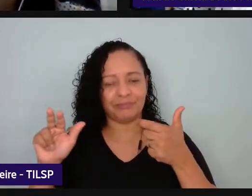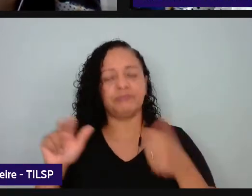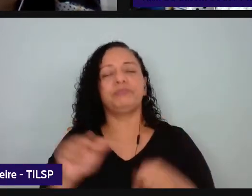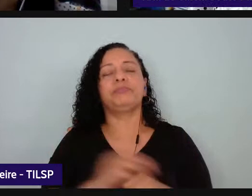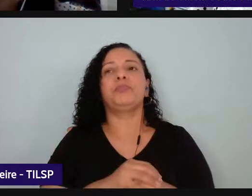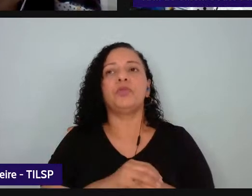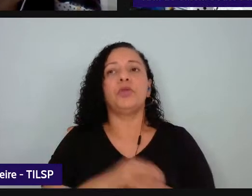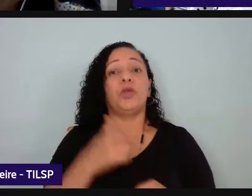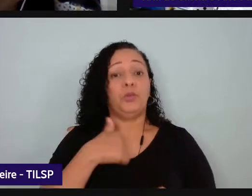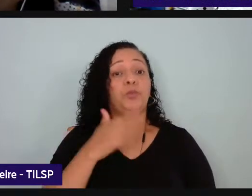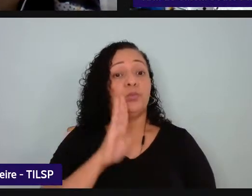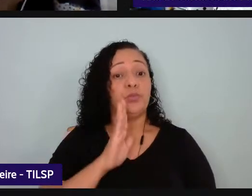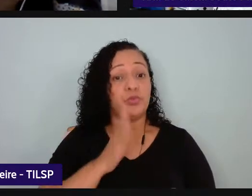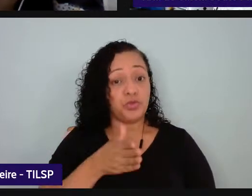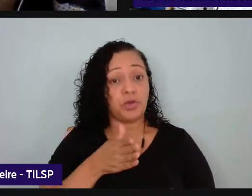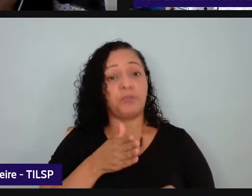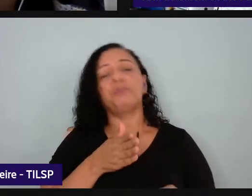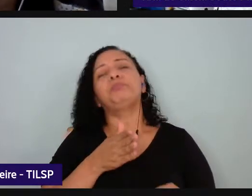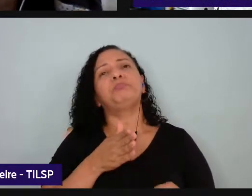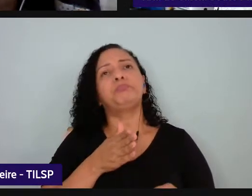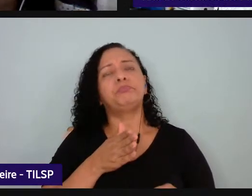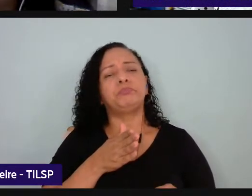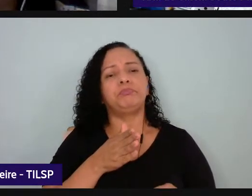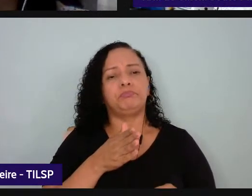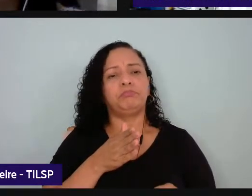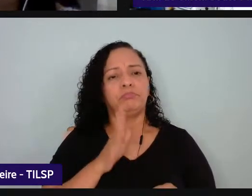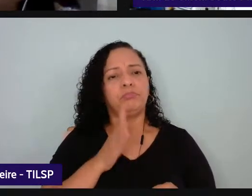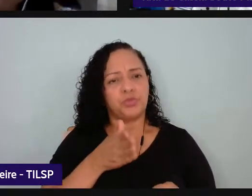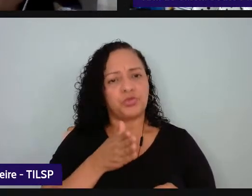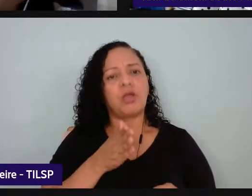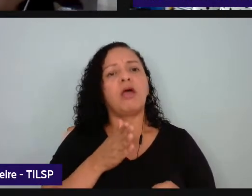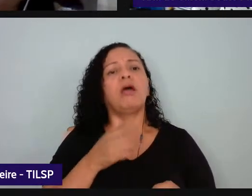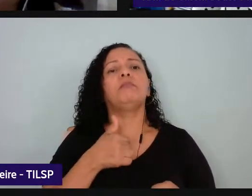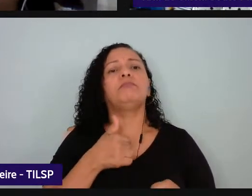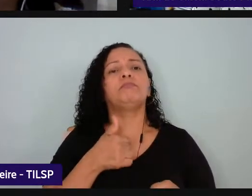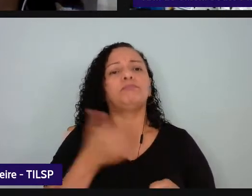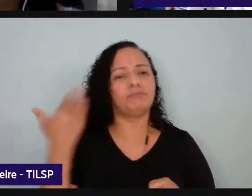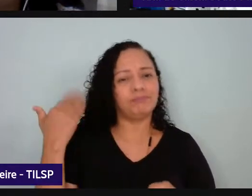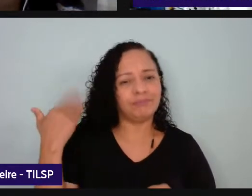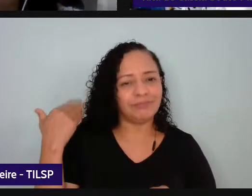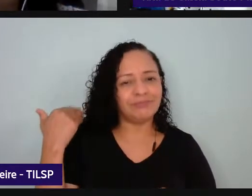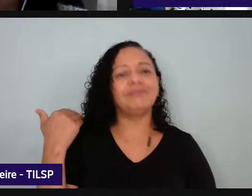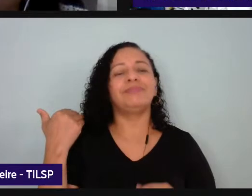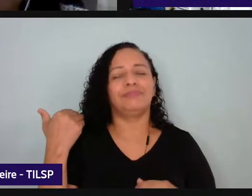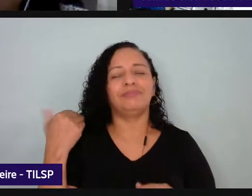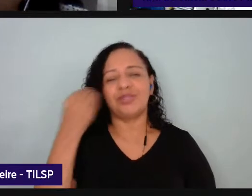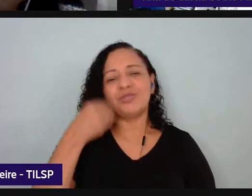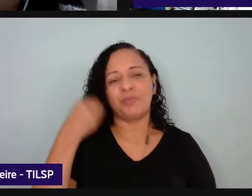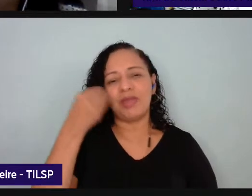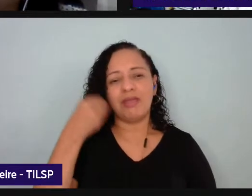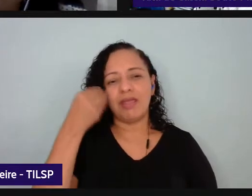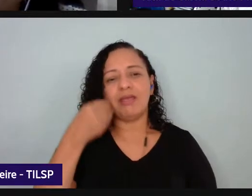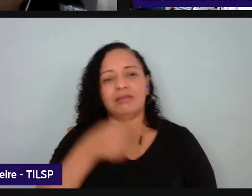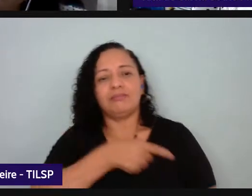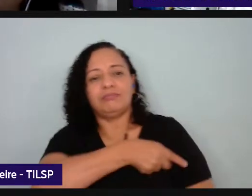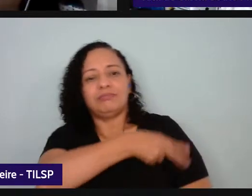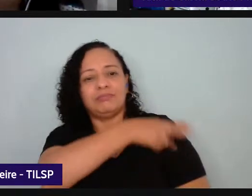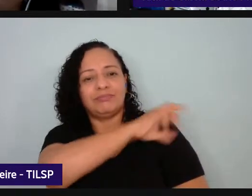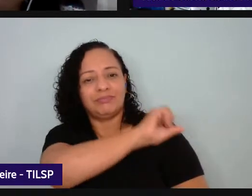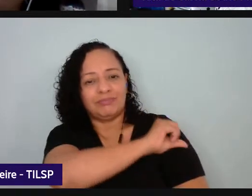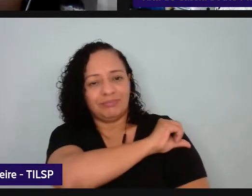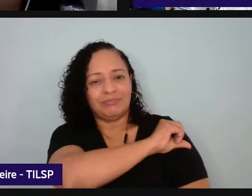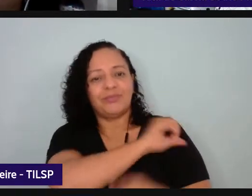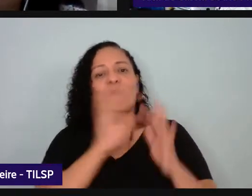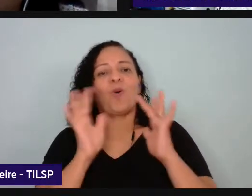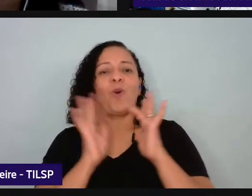passagem pela pelo ensino fundamental nos iniciais o que me me deu esse contato com esse